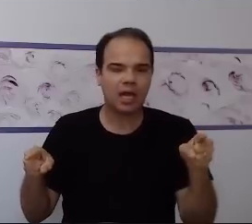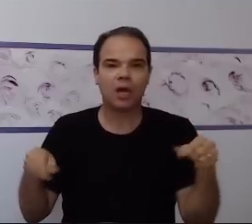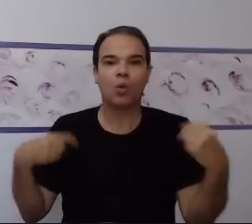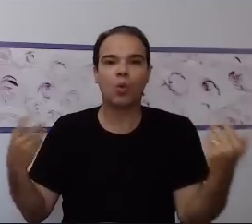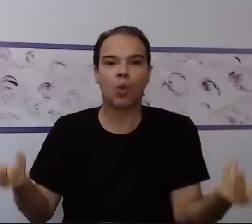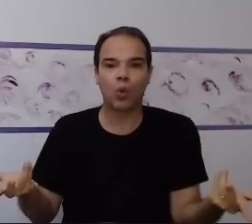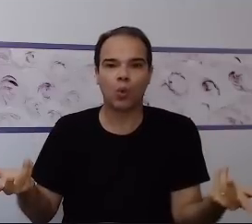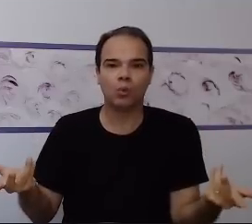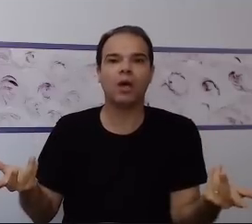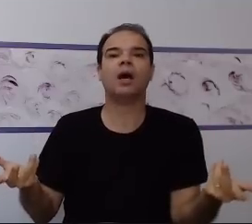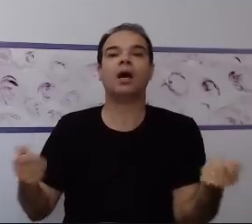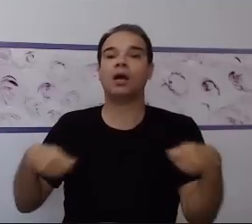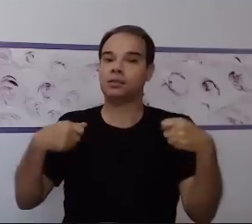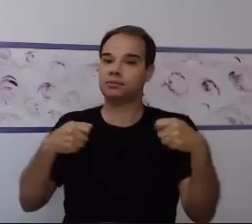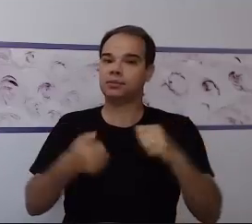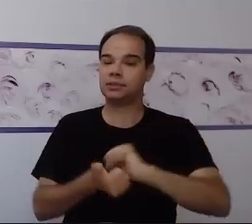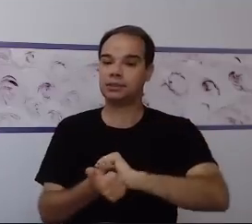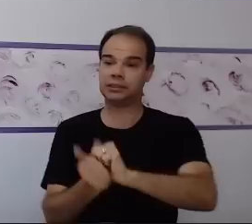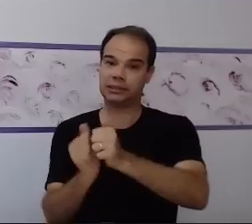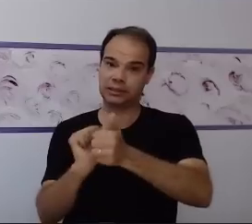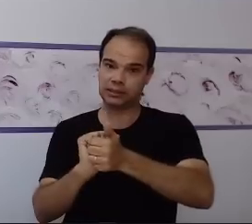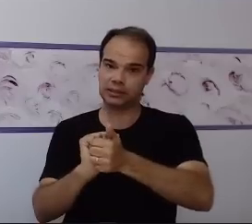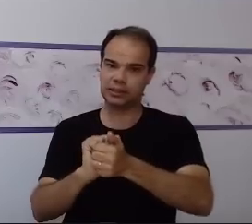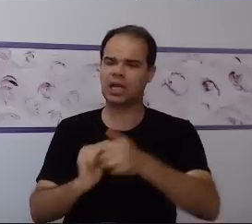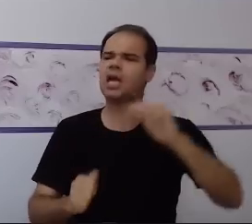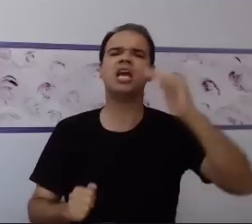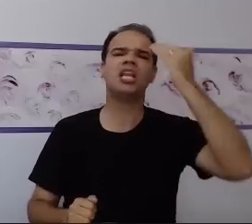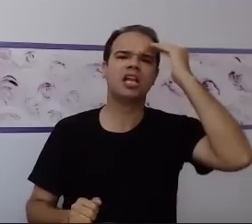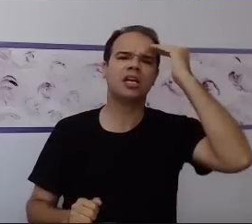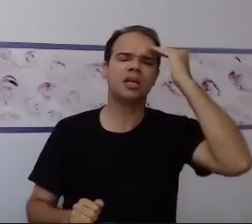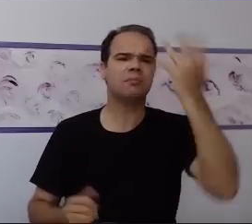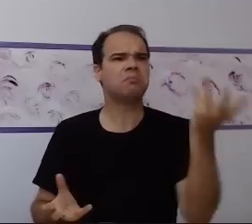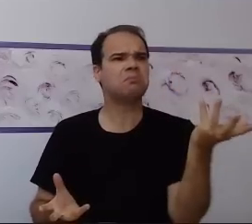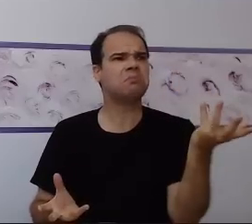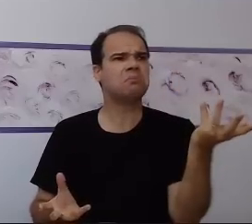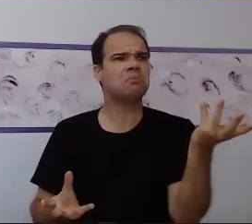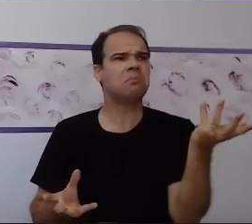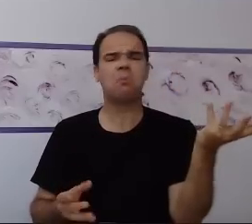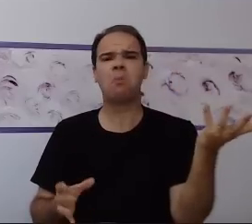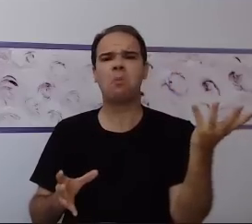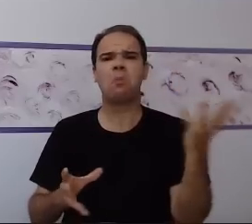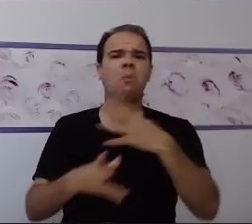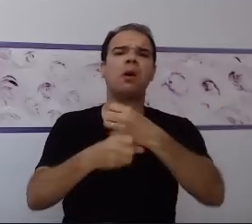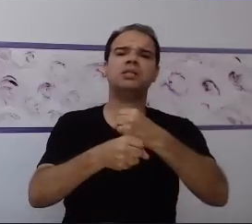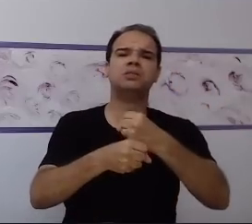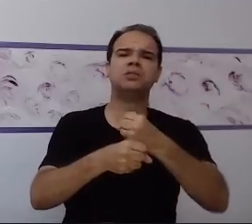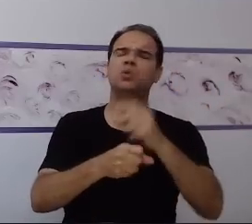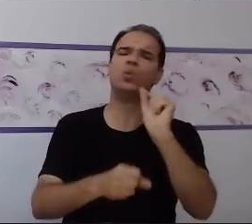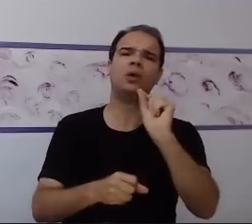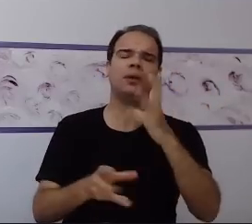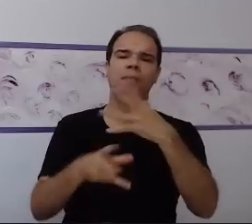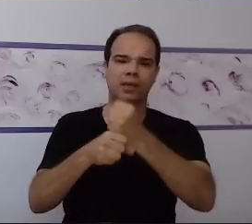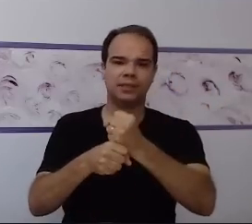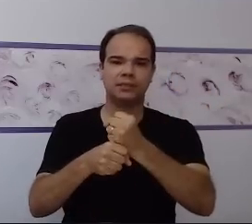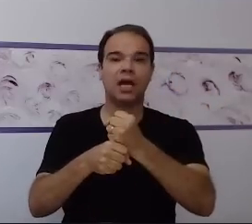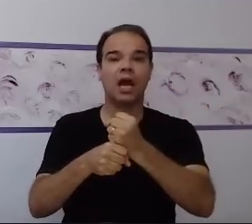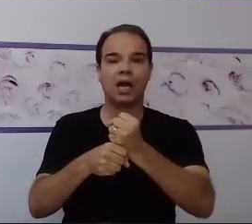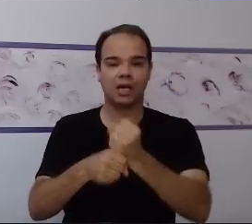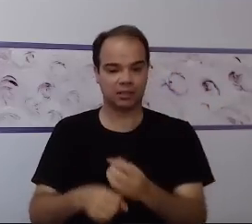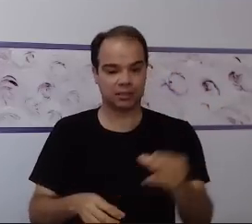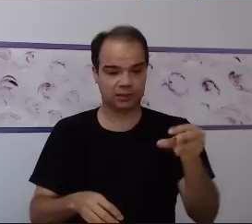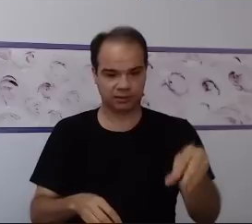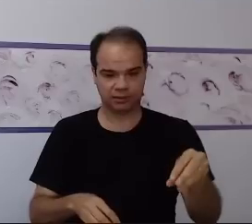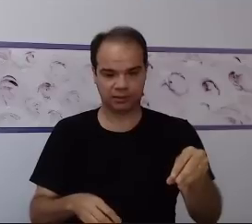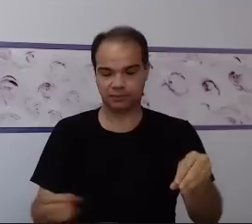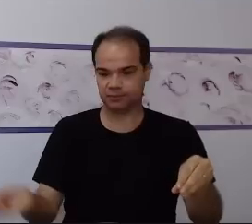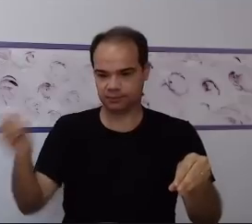Ele precisa adquirir a habilidade, o entendimento do que é o agrupamento, para que eu possa chegar na adição, no futuro